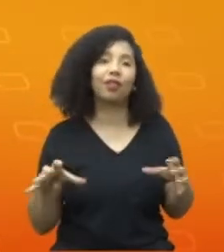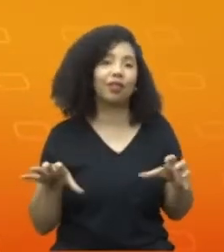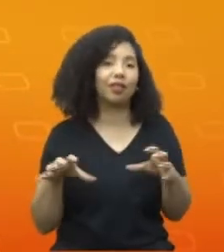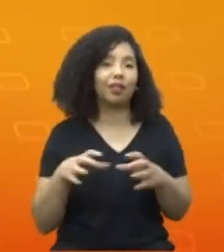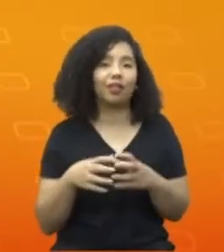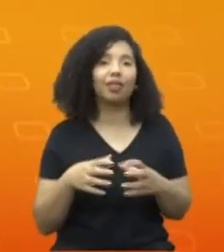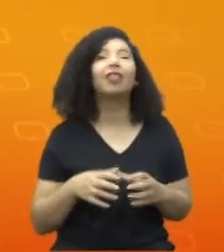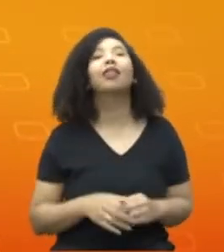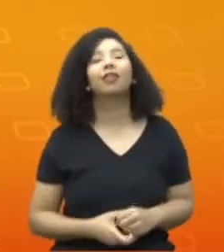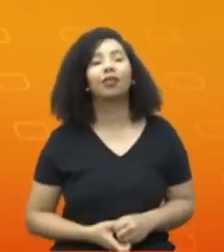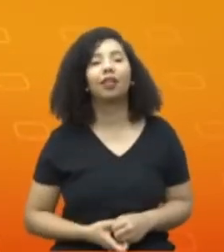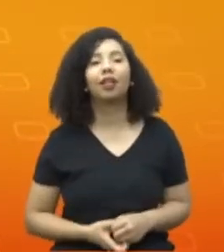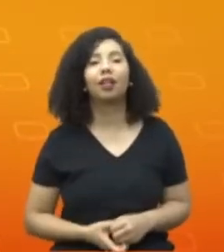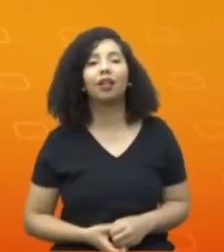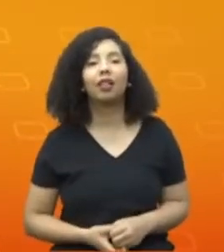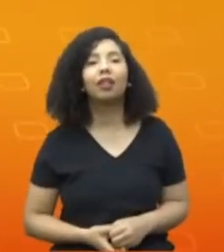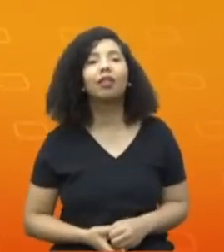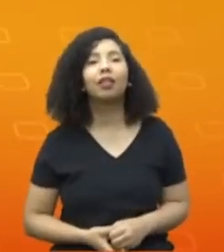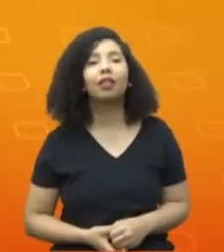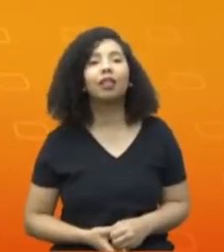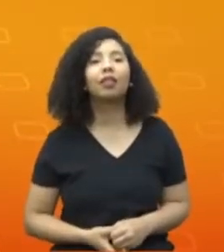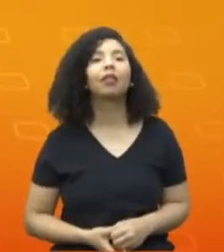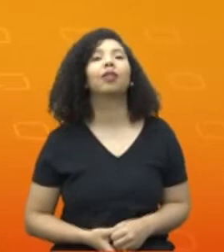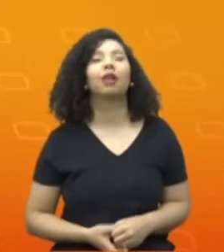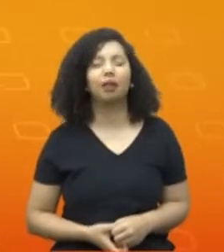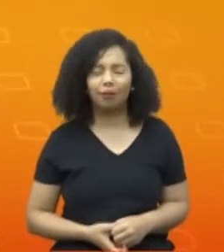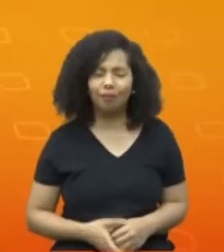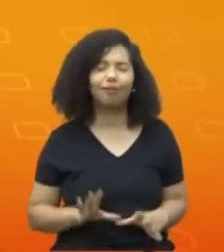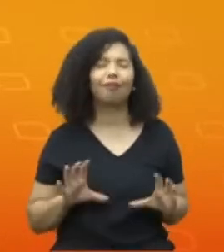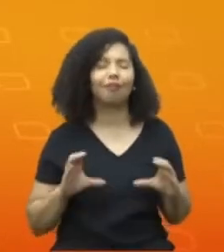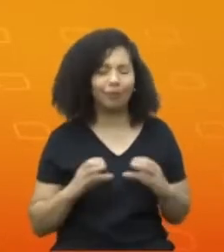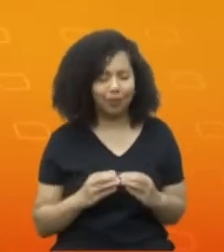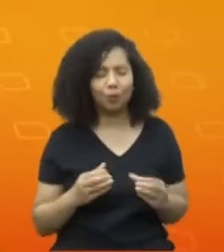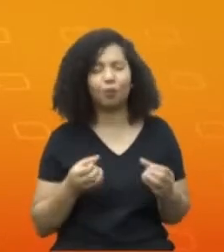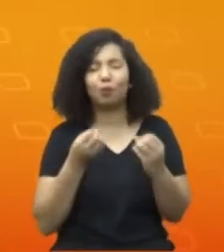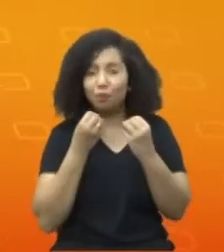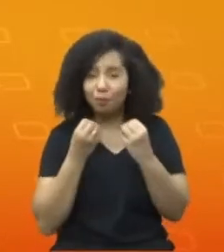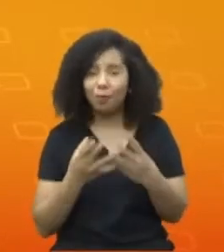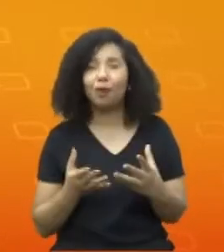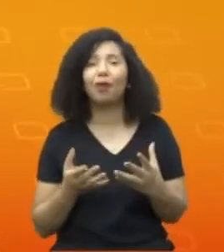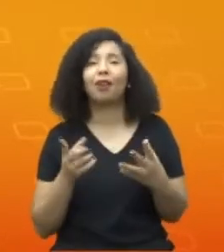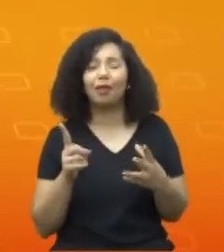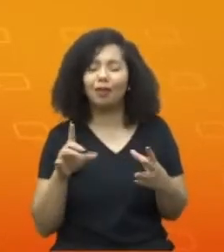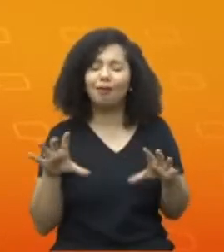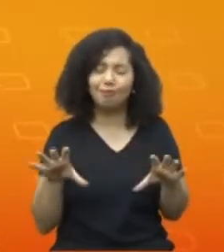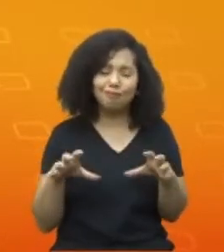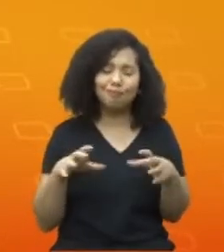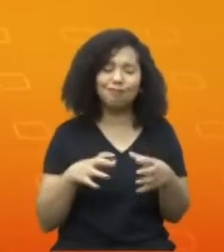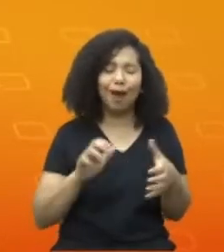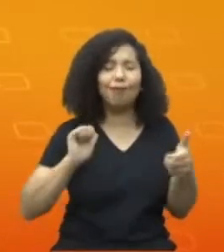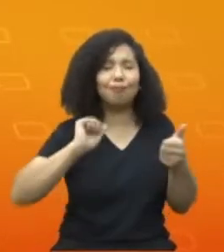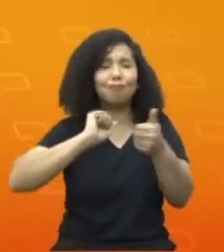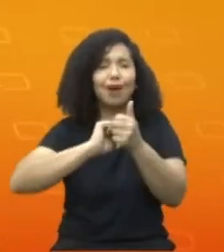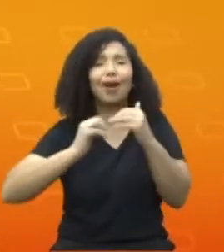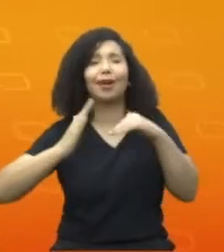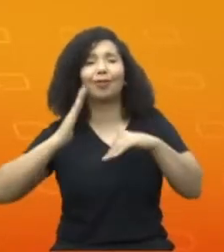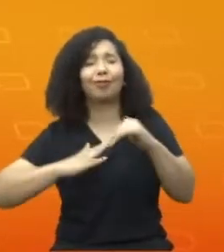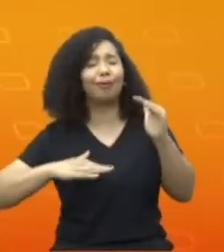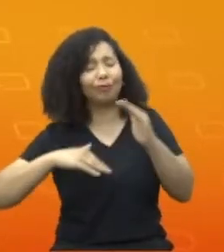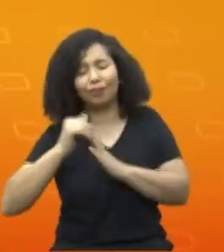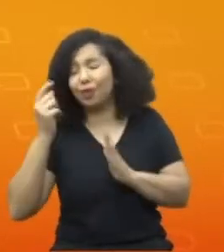toda a turma, uma turma boa, moçada, competente, de primeira qualidade,